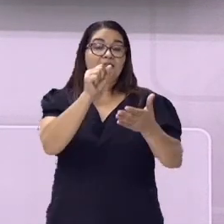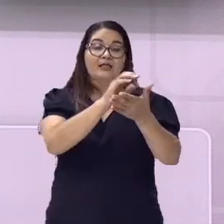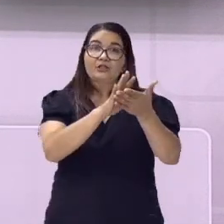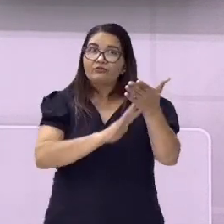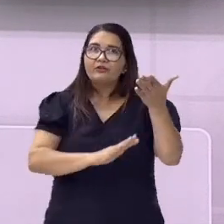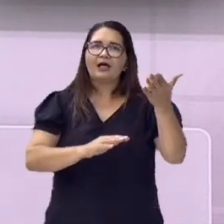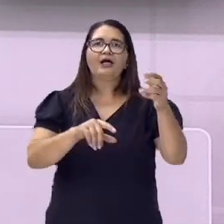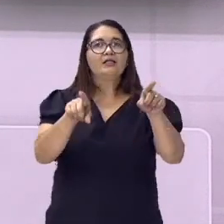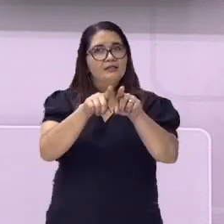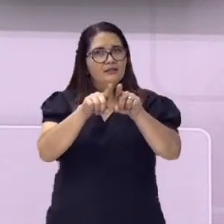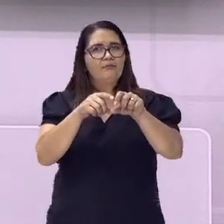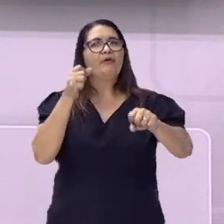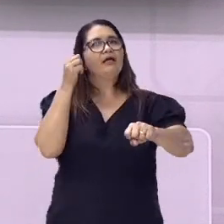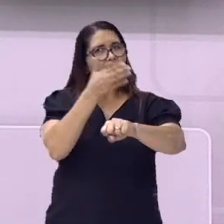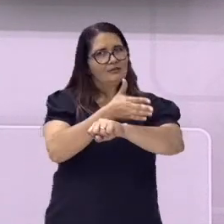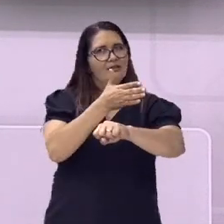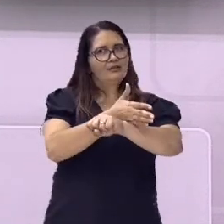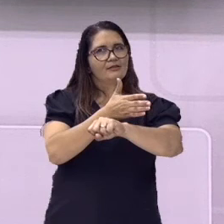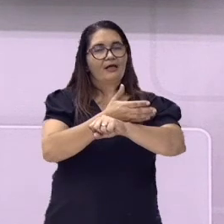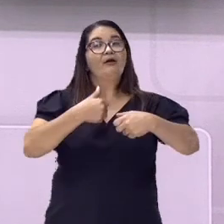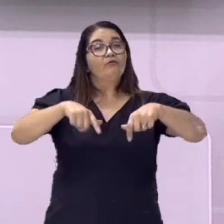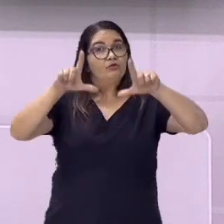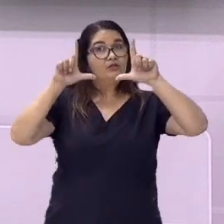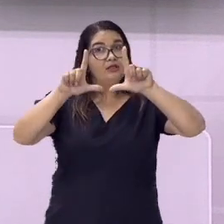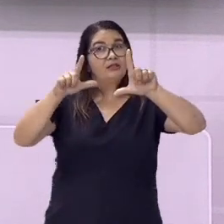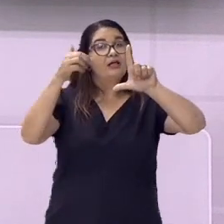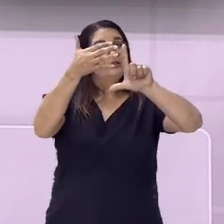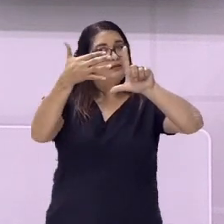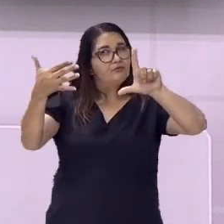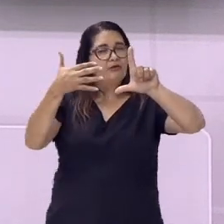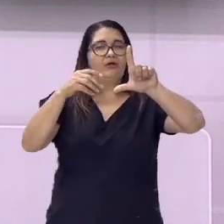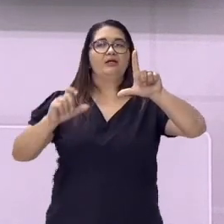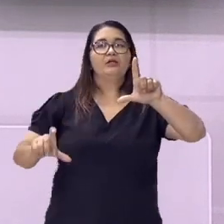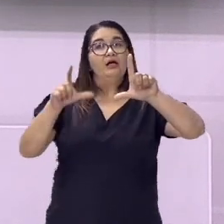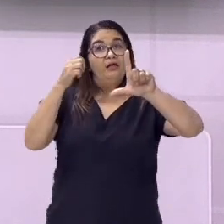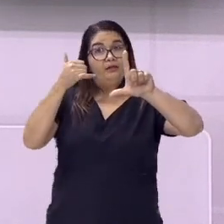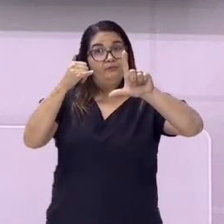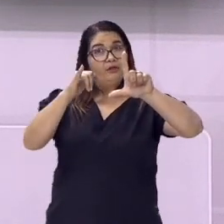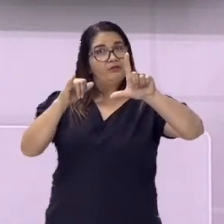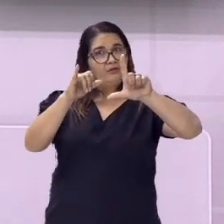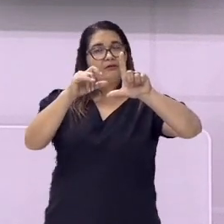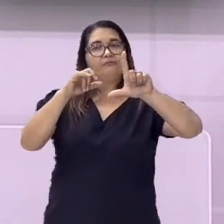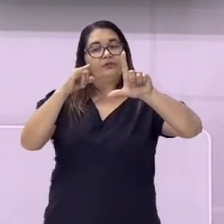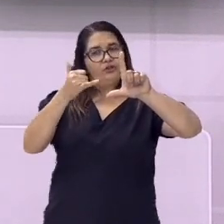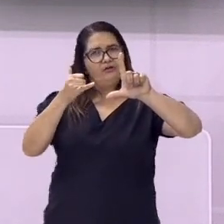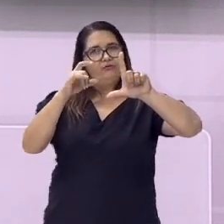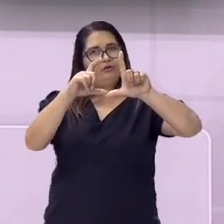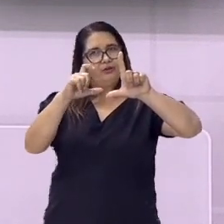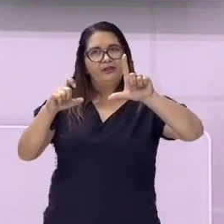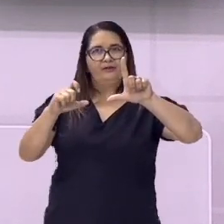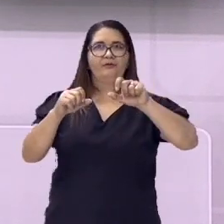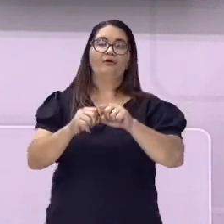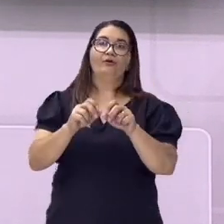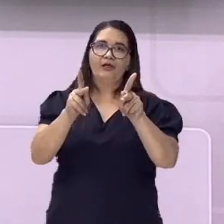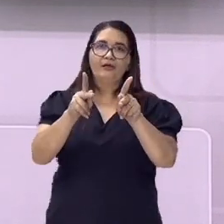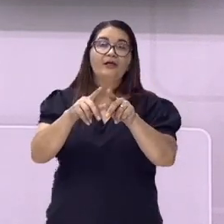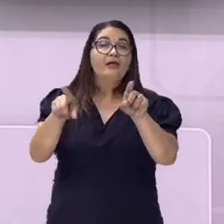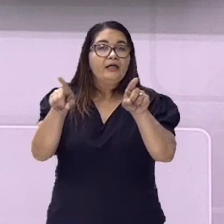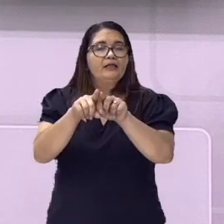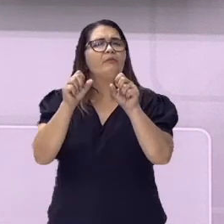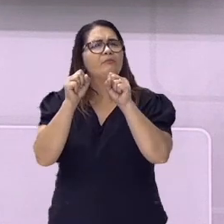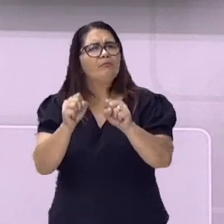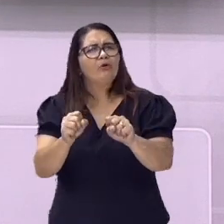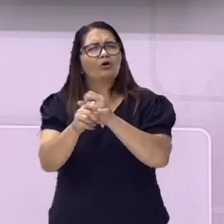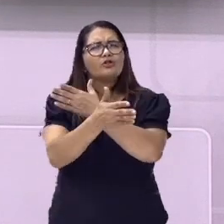SMEDGV. Então, não perca tempo. Se inscreva, ative o sininho e receba notificações de novas aulas. Assim, você